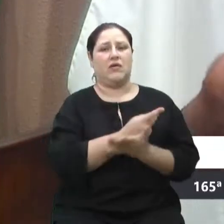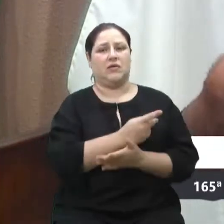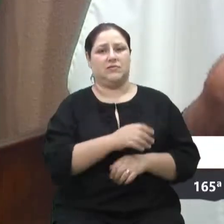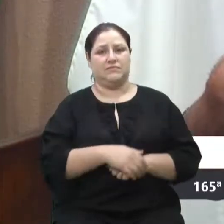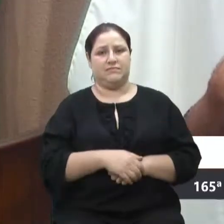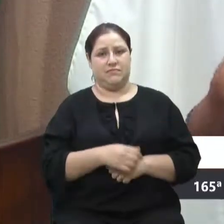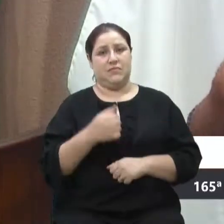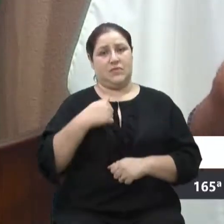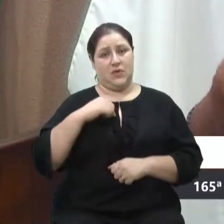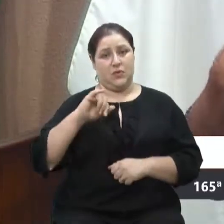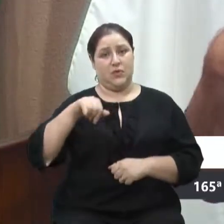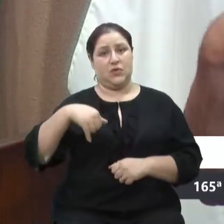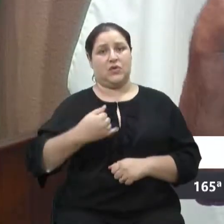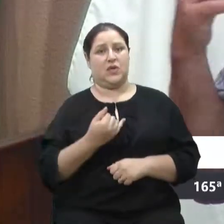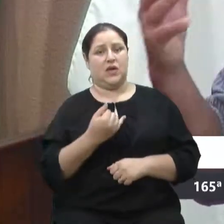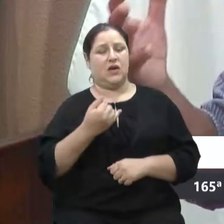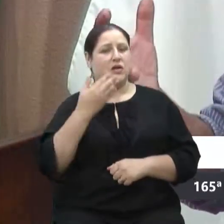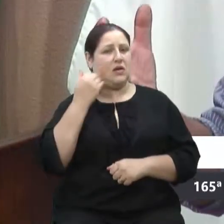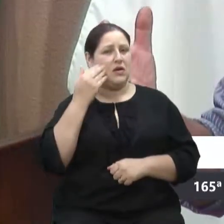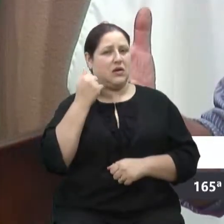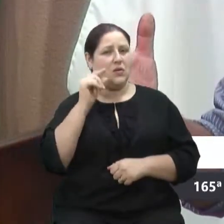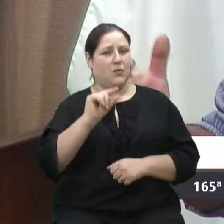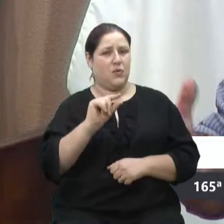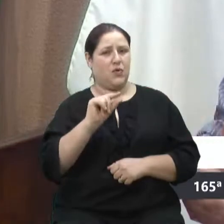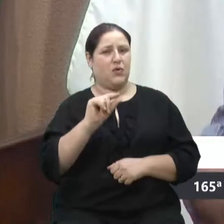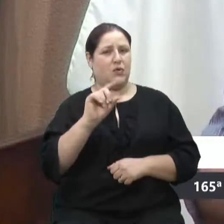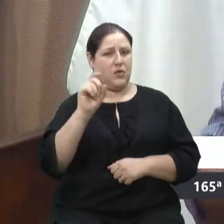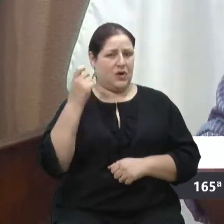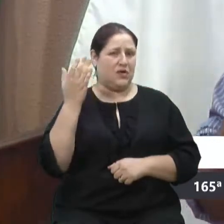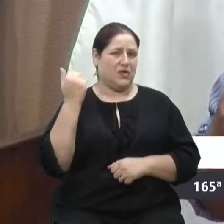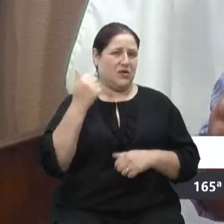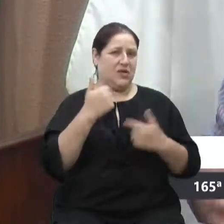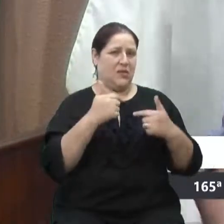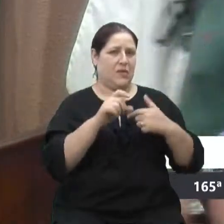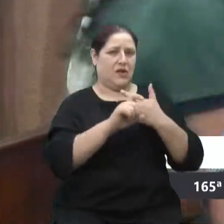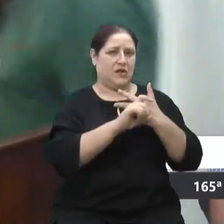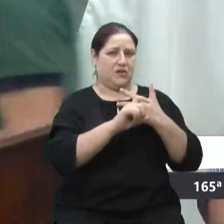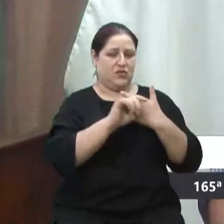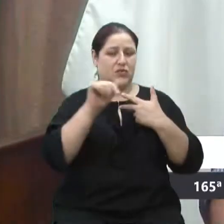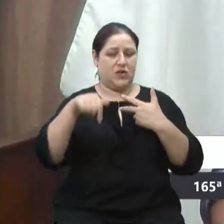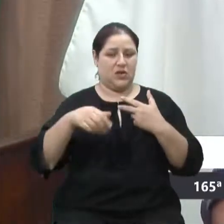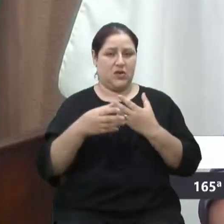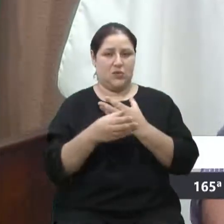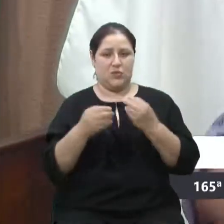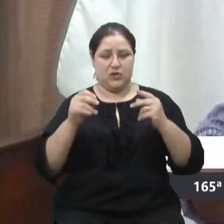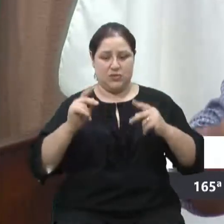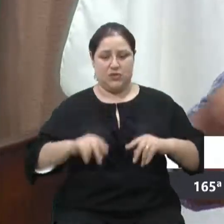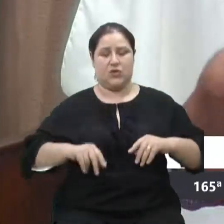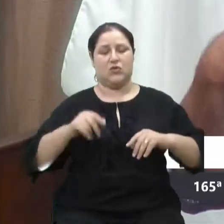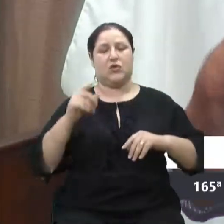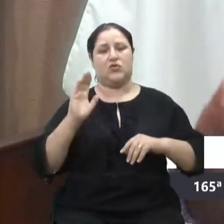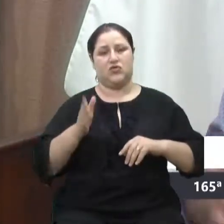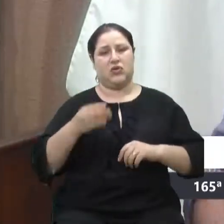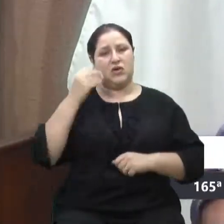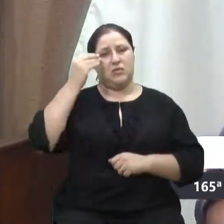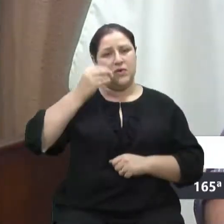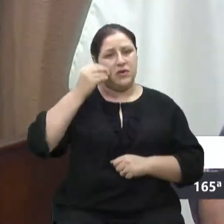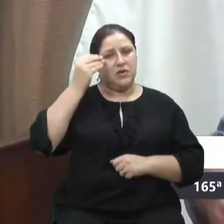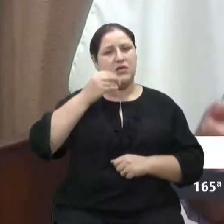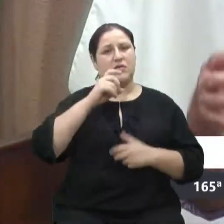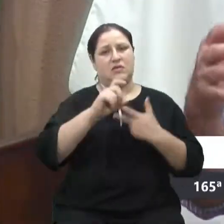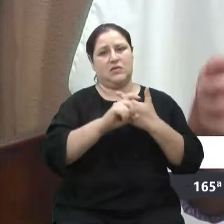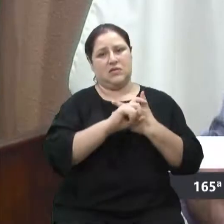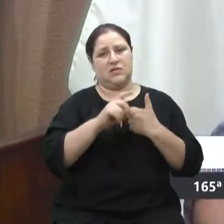Eu tive a oportunidade de aprender um pouquinho no Executivo, e aqui nós temos muitas pessoas que passaram pelo Executivo, o Bressan,